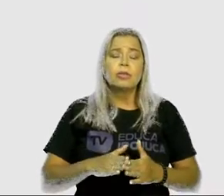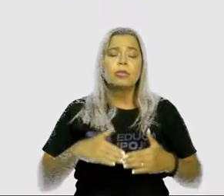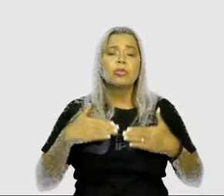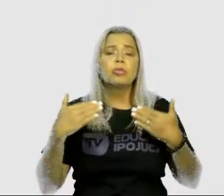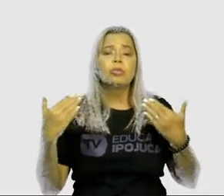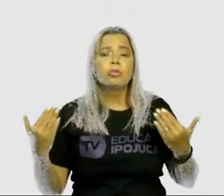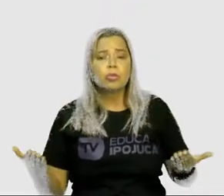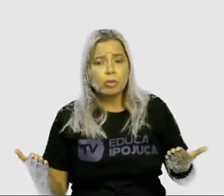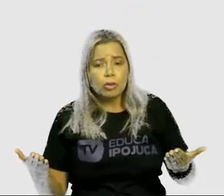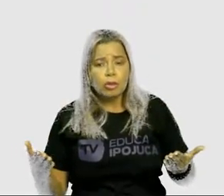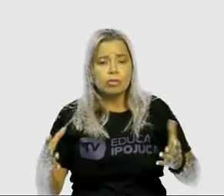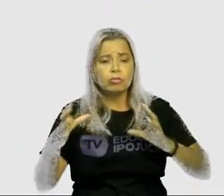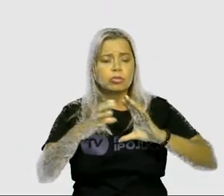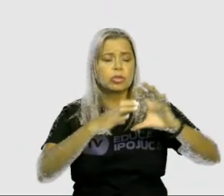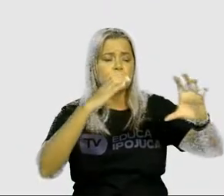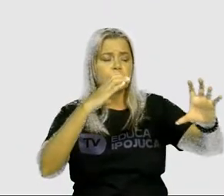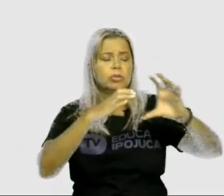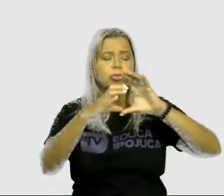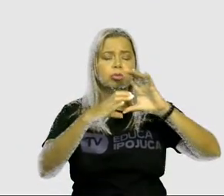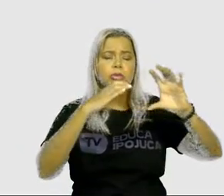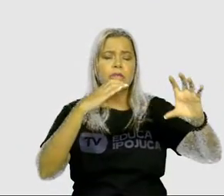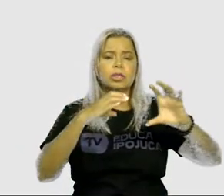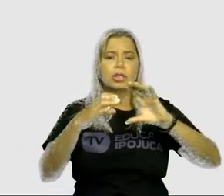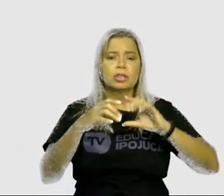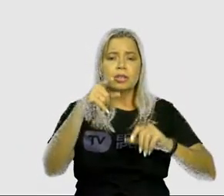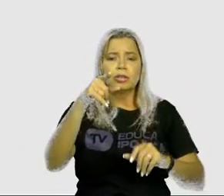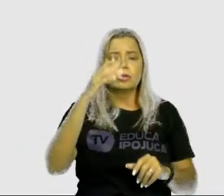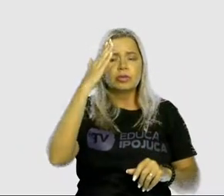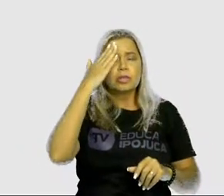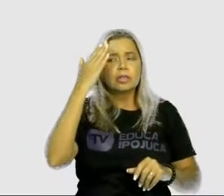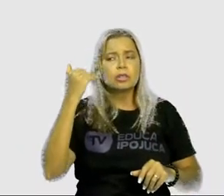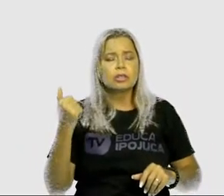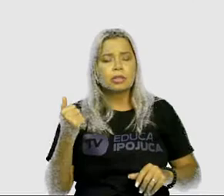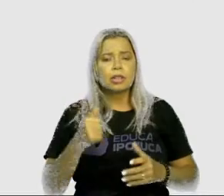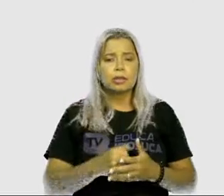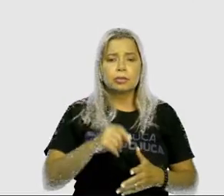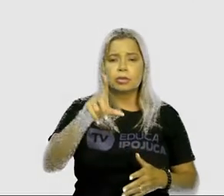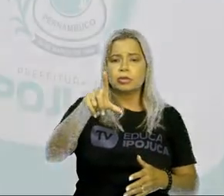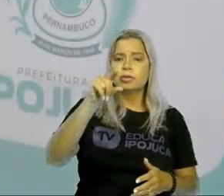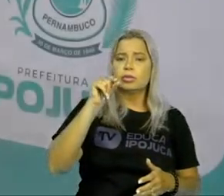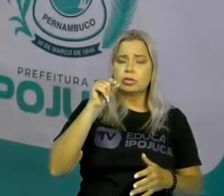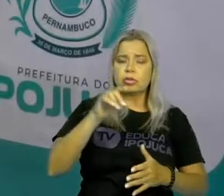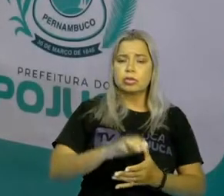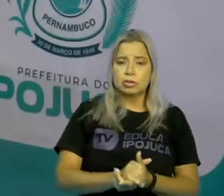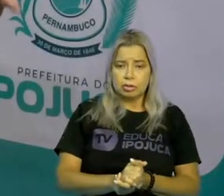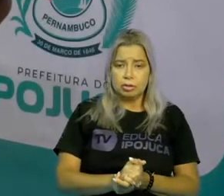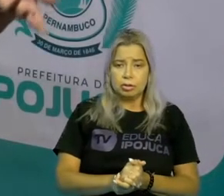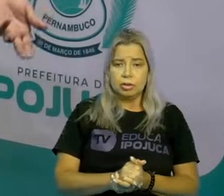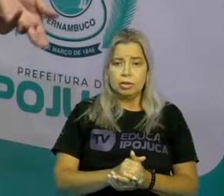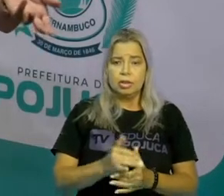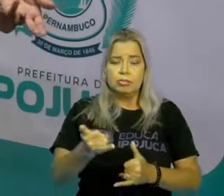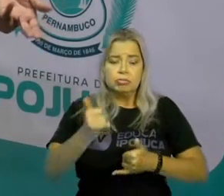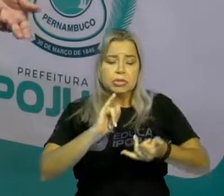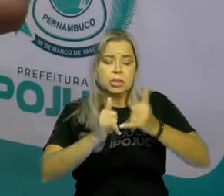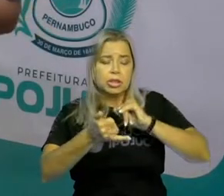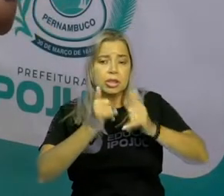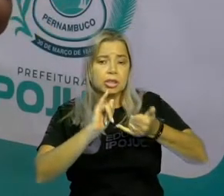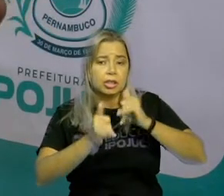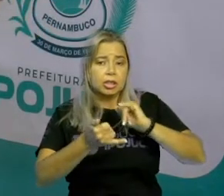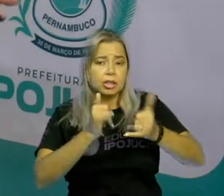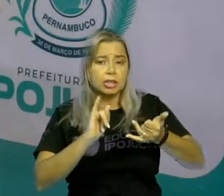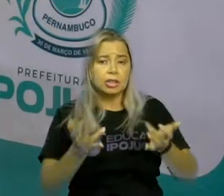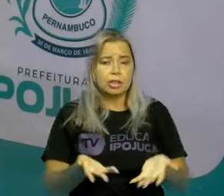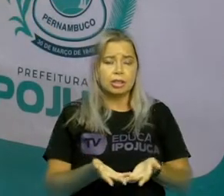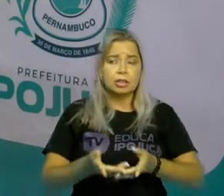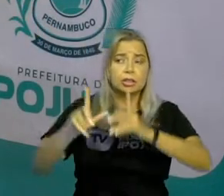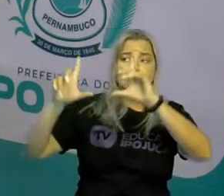se informa? Outdoor, jornais, revistas, internet? E aí, me fala qual o